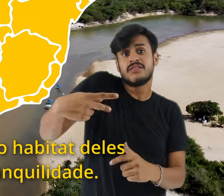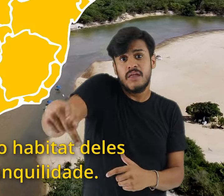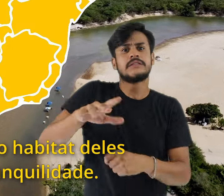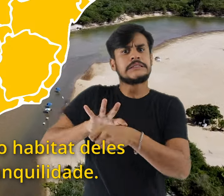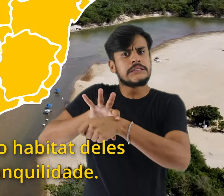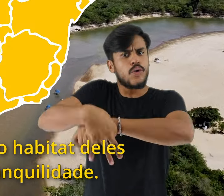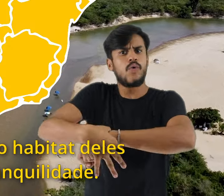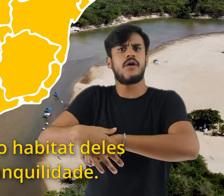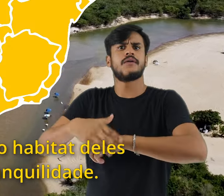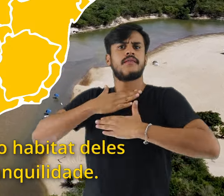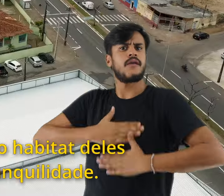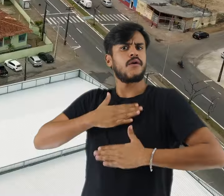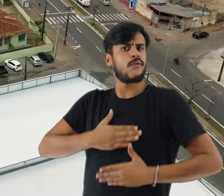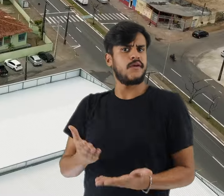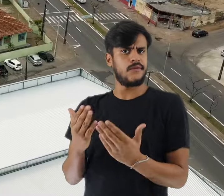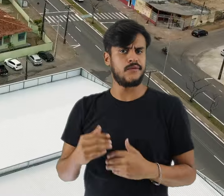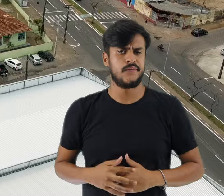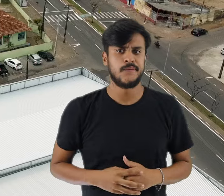segurança, com tranquilidade.